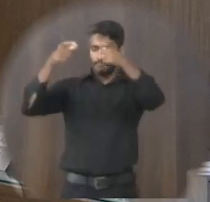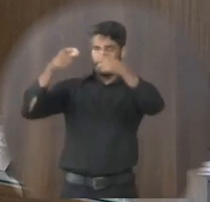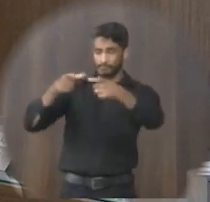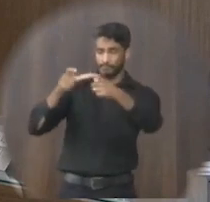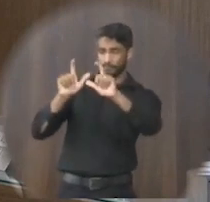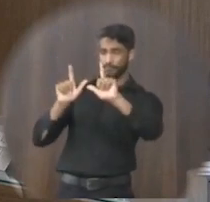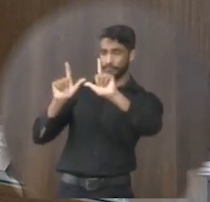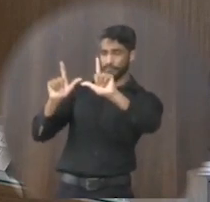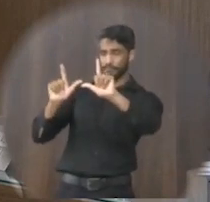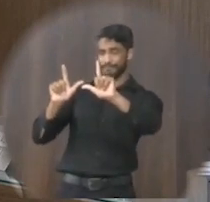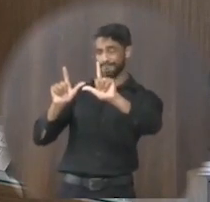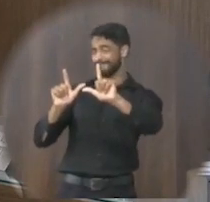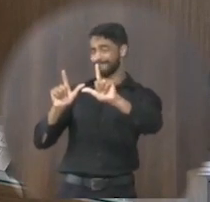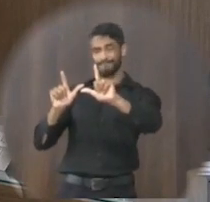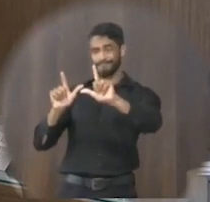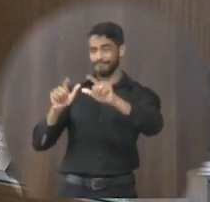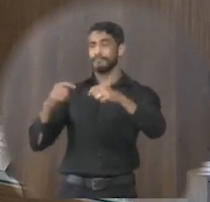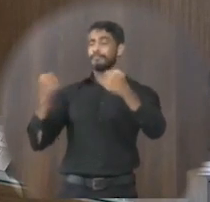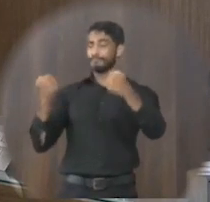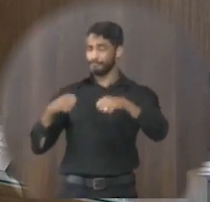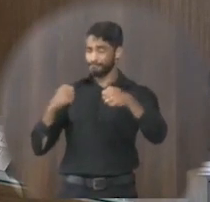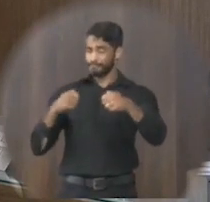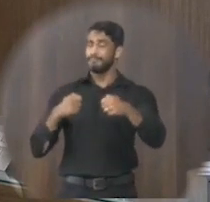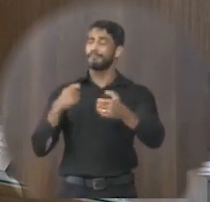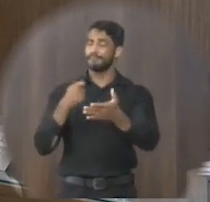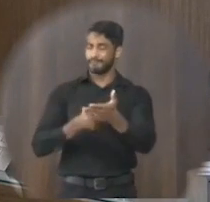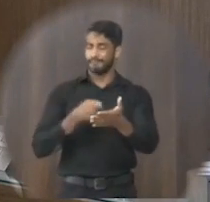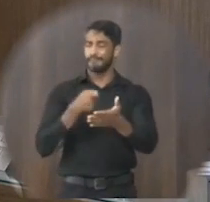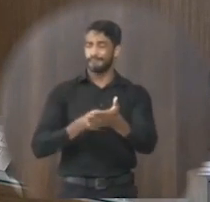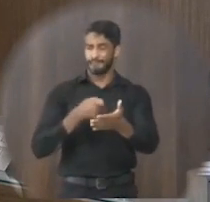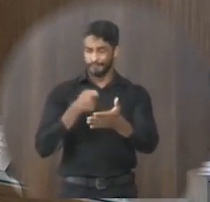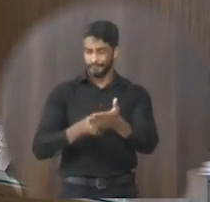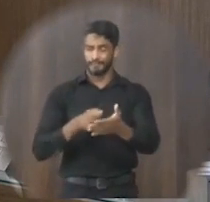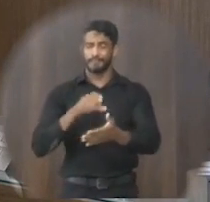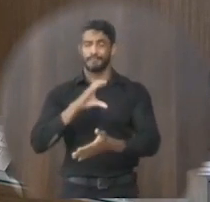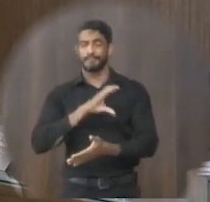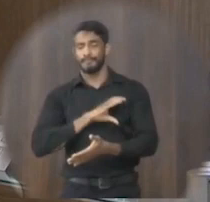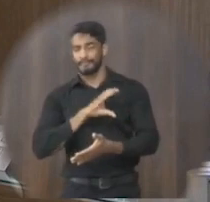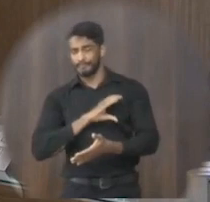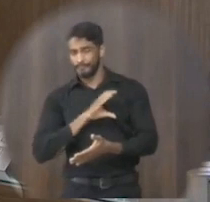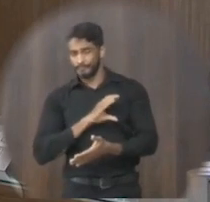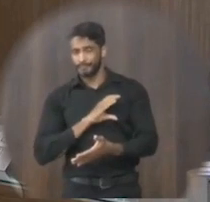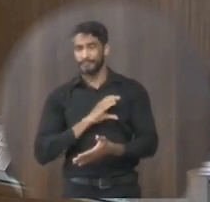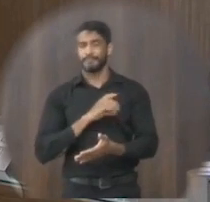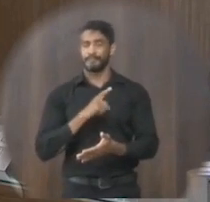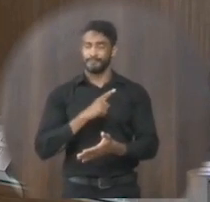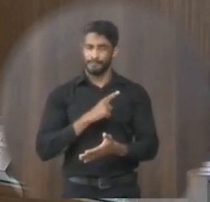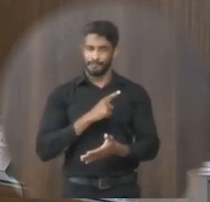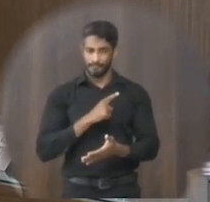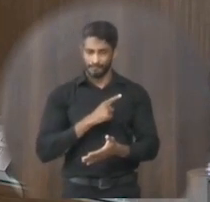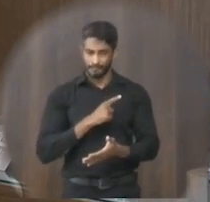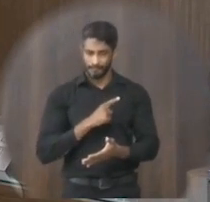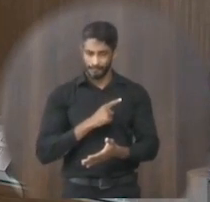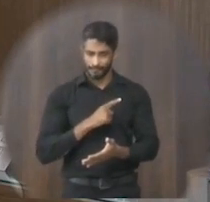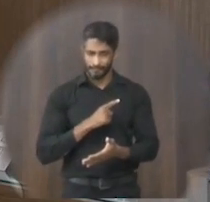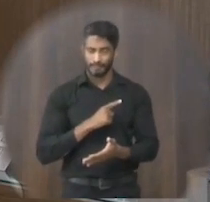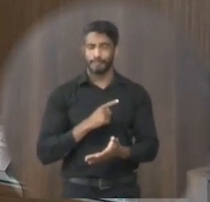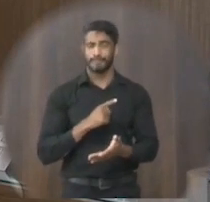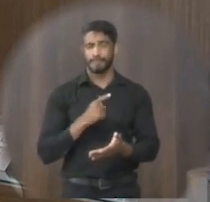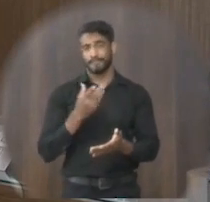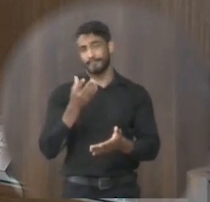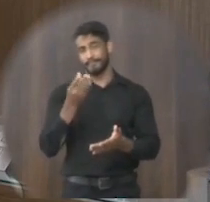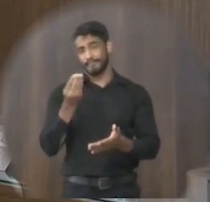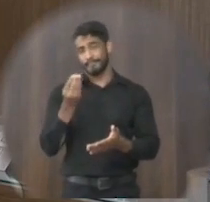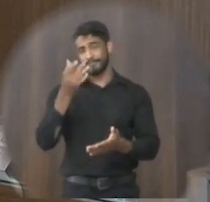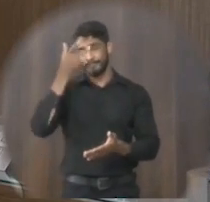não bastam temos que apelar eu peço os nobres colegas que ali moram presente não vamos deixar